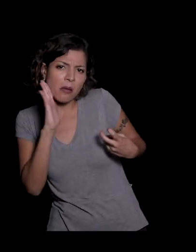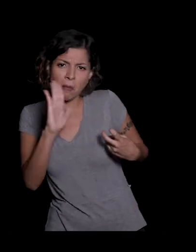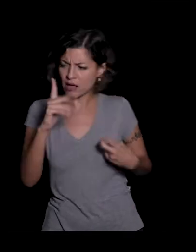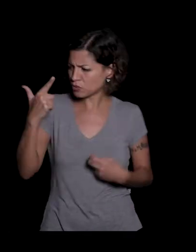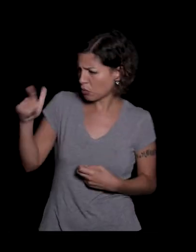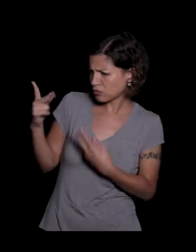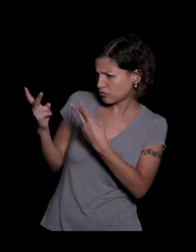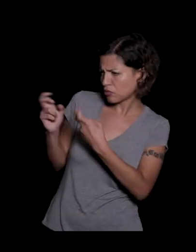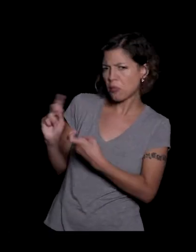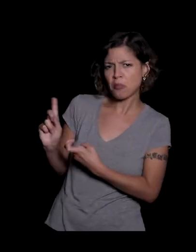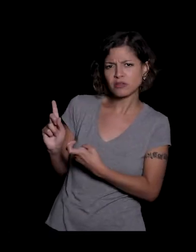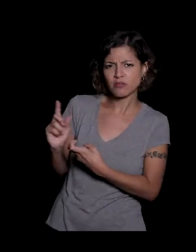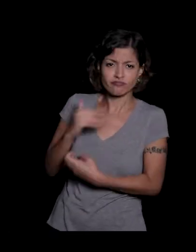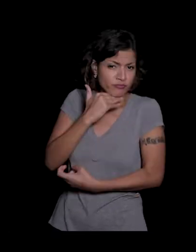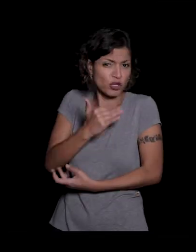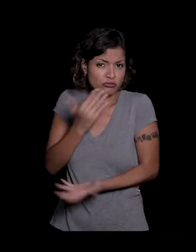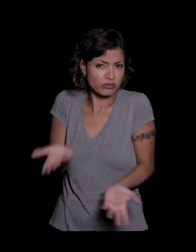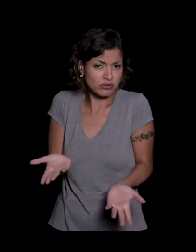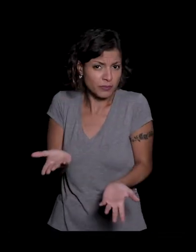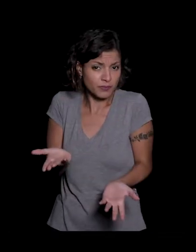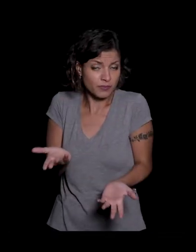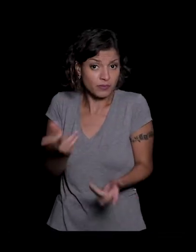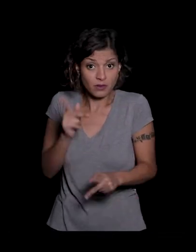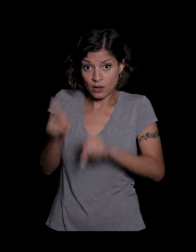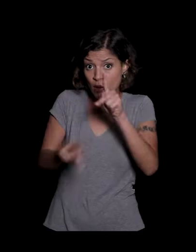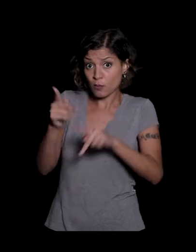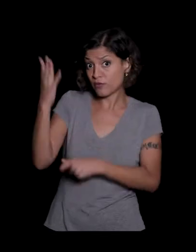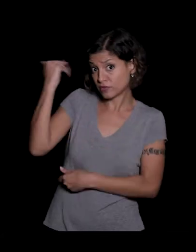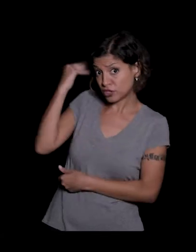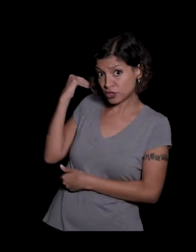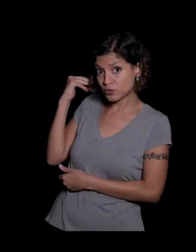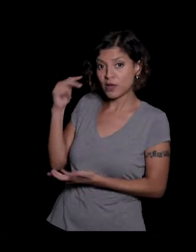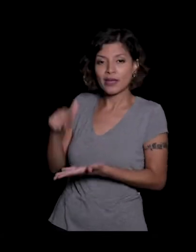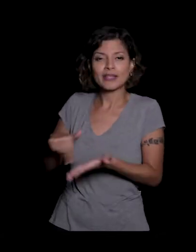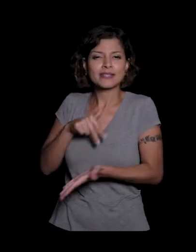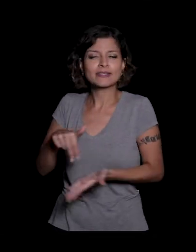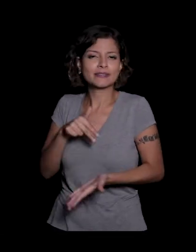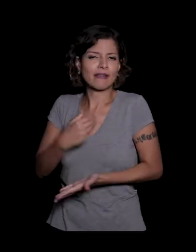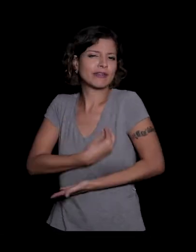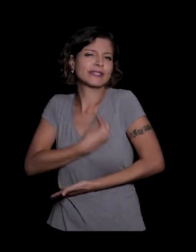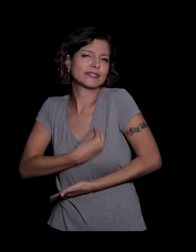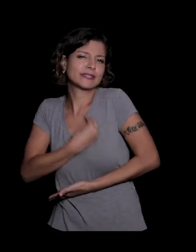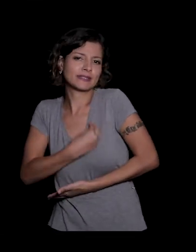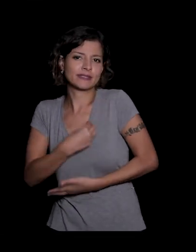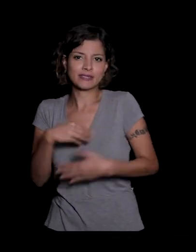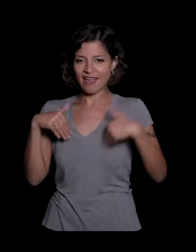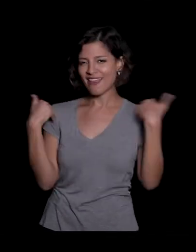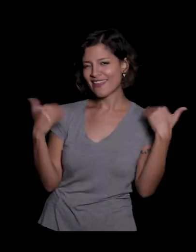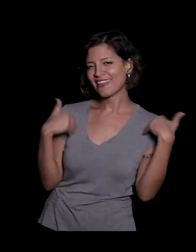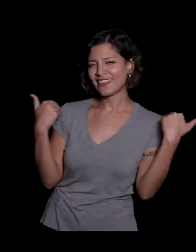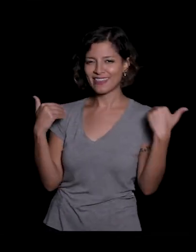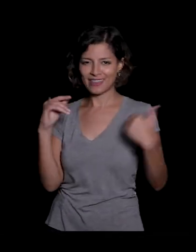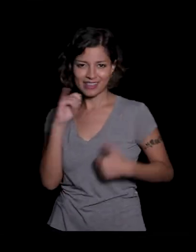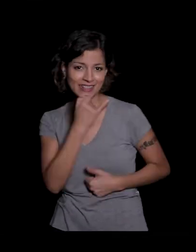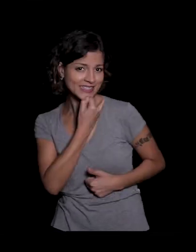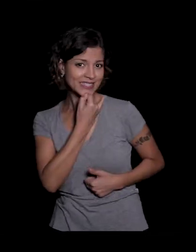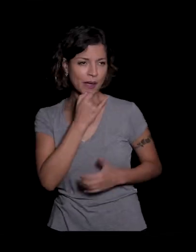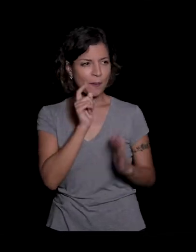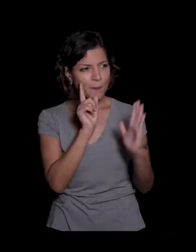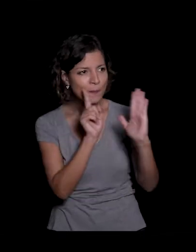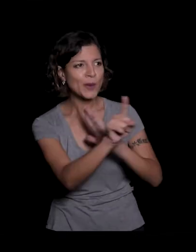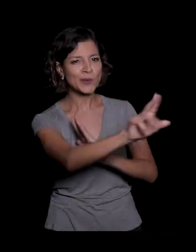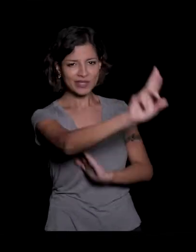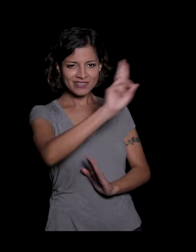antigo dançava a própria existência né dançava alegria tristeza a pergunta a